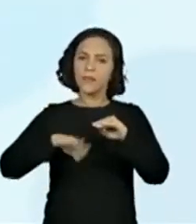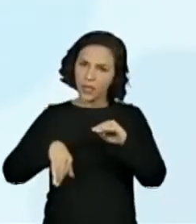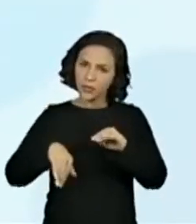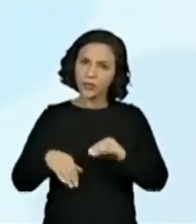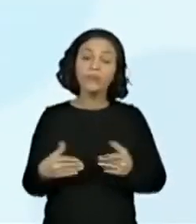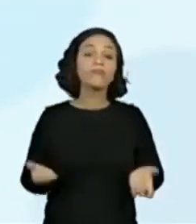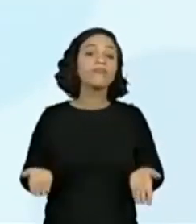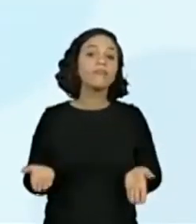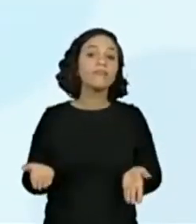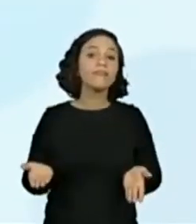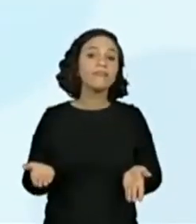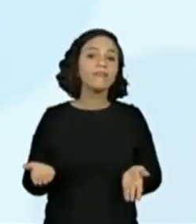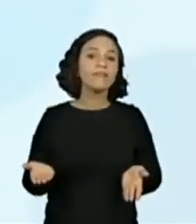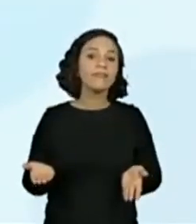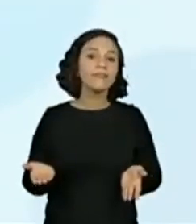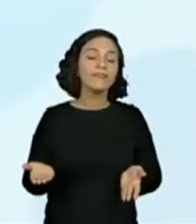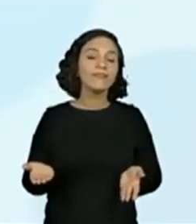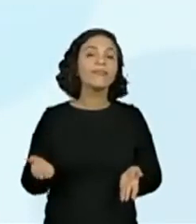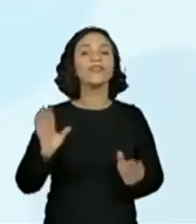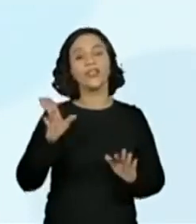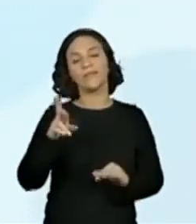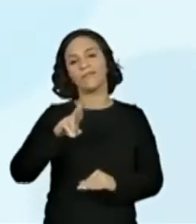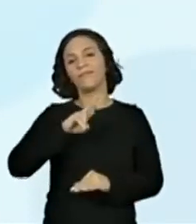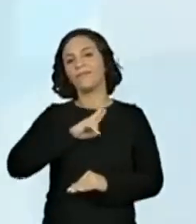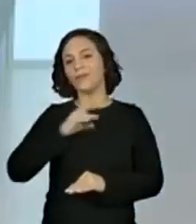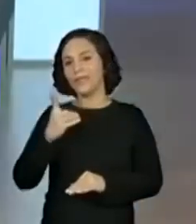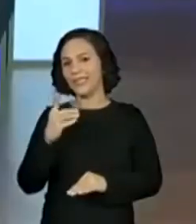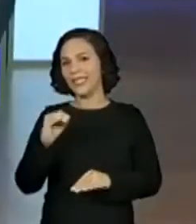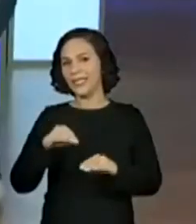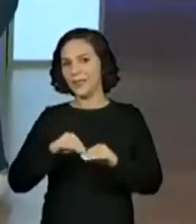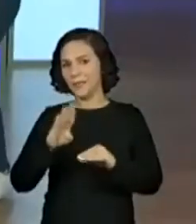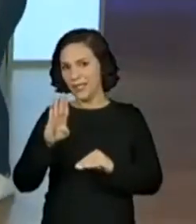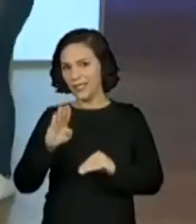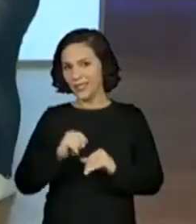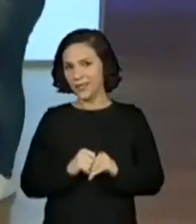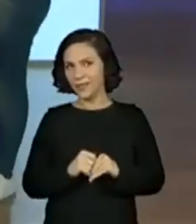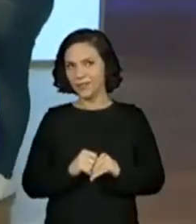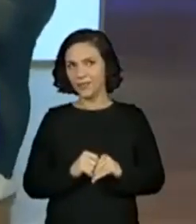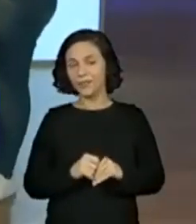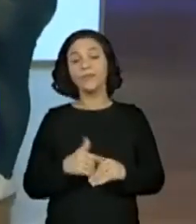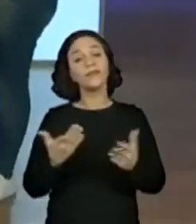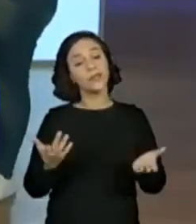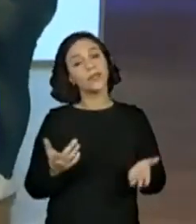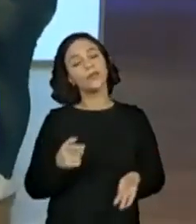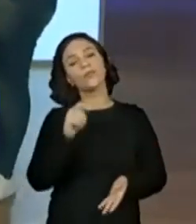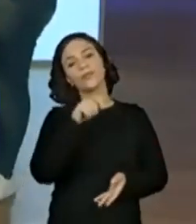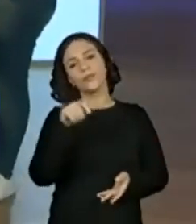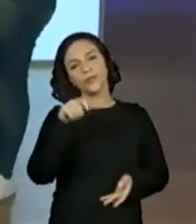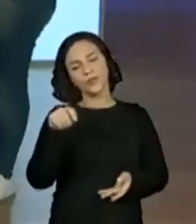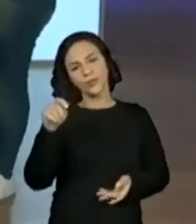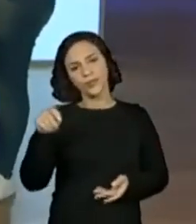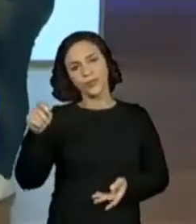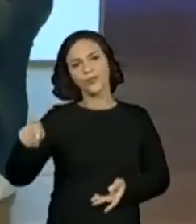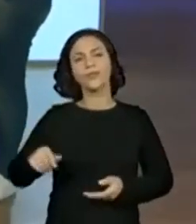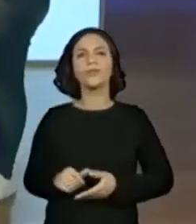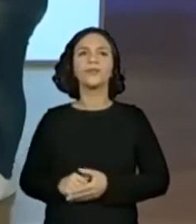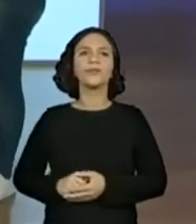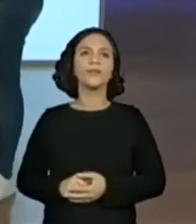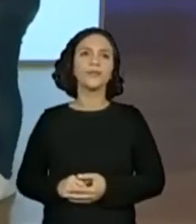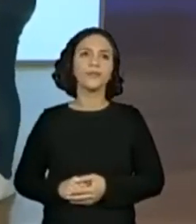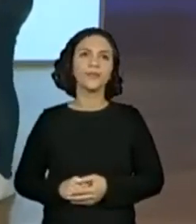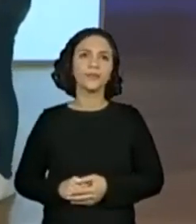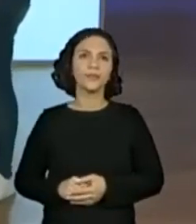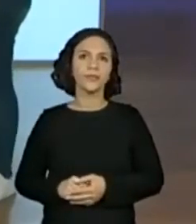Já responderam, não é? Ah lá, mais de 10. Então, a gente pode colocar o quê? Como que a gente coloca aqui?